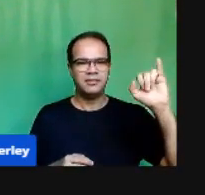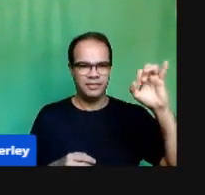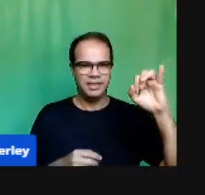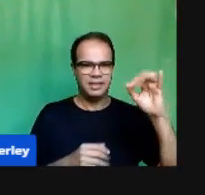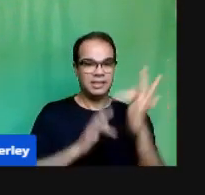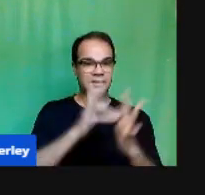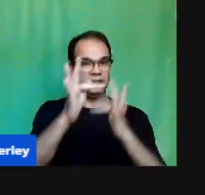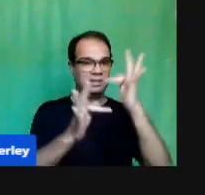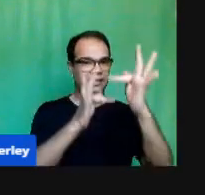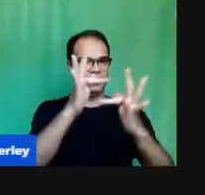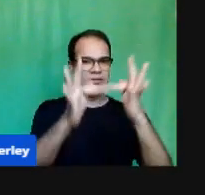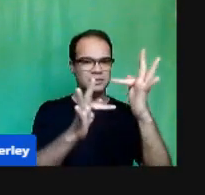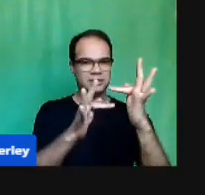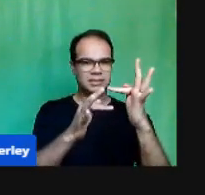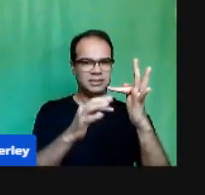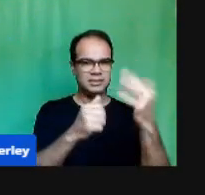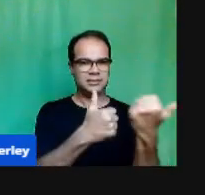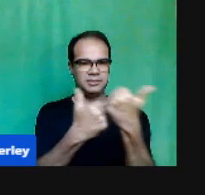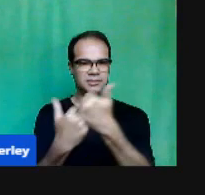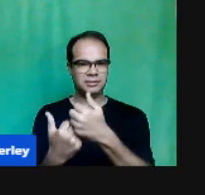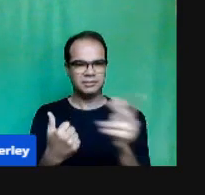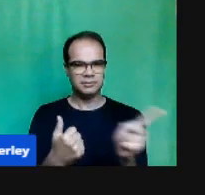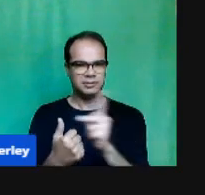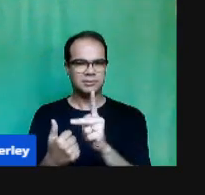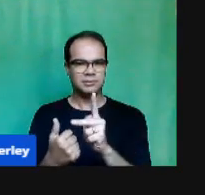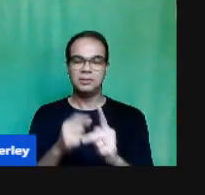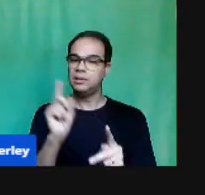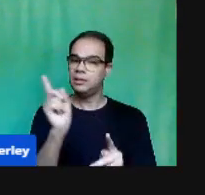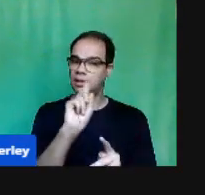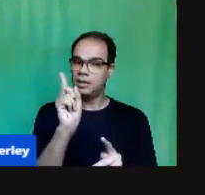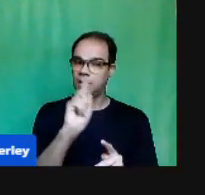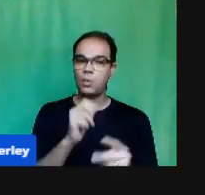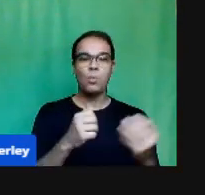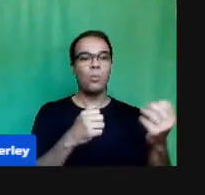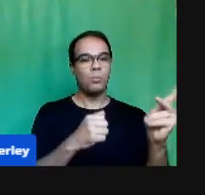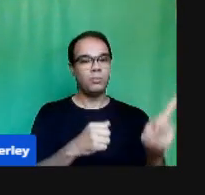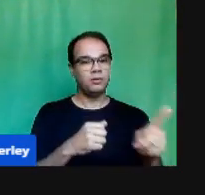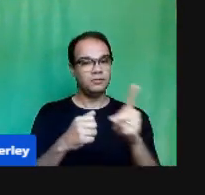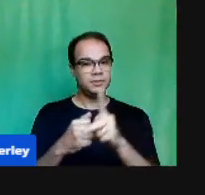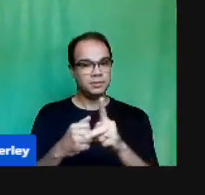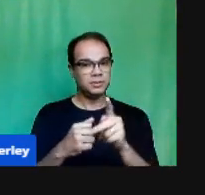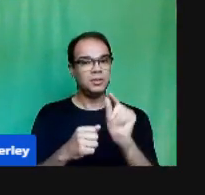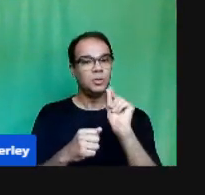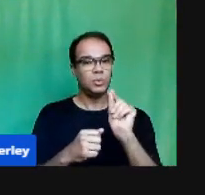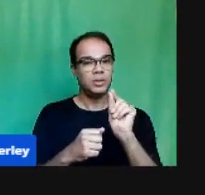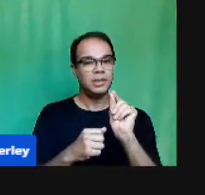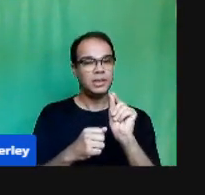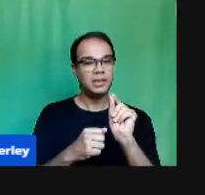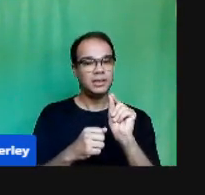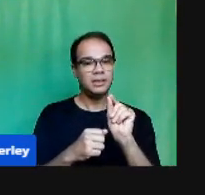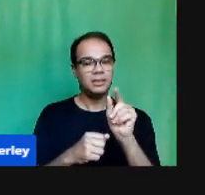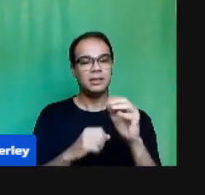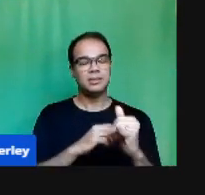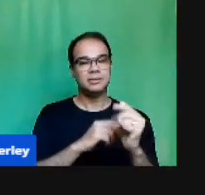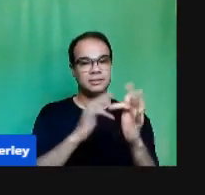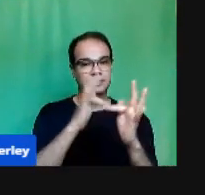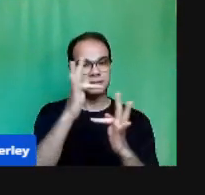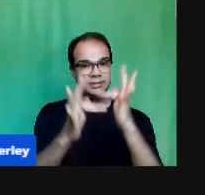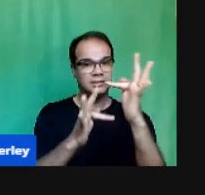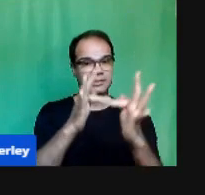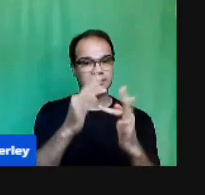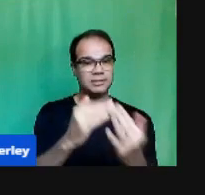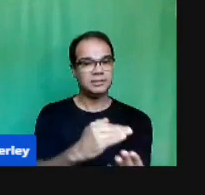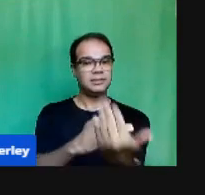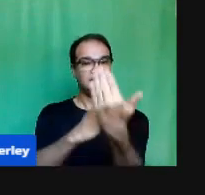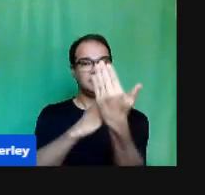Mas modifica Algumas Das suas funções Então Quando se usa A tecnologia Pode-se conseguir